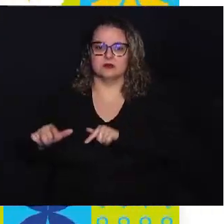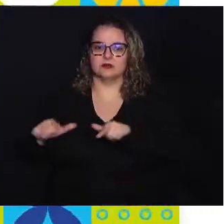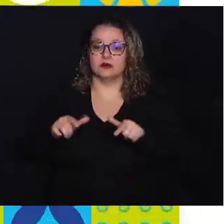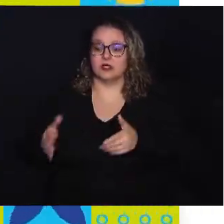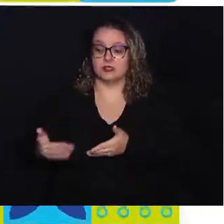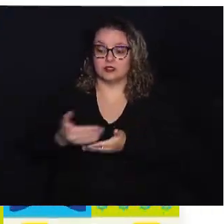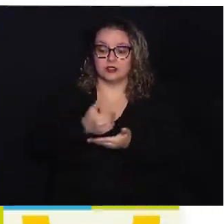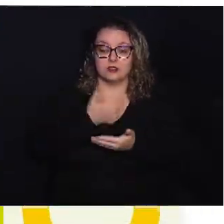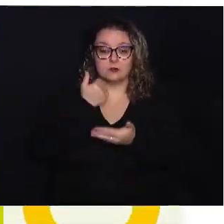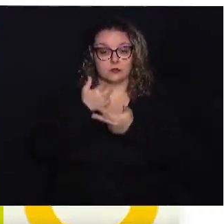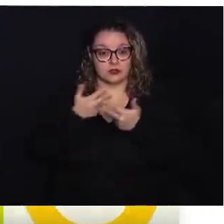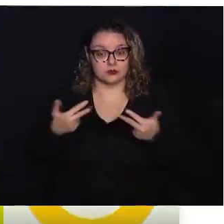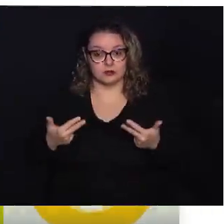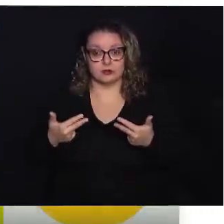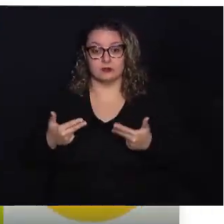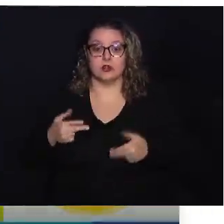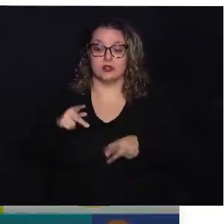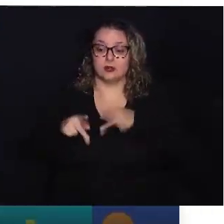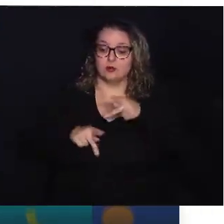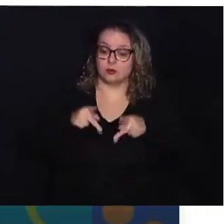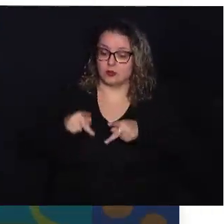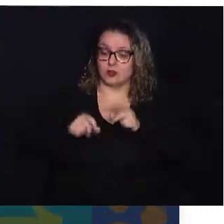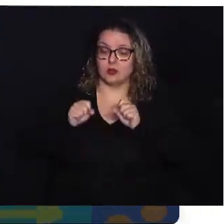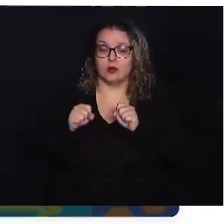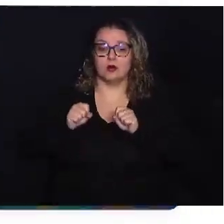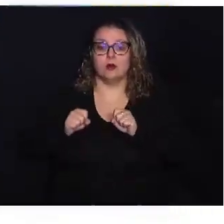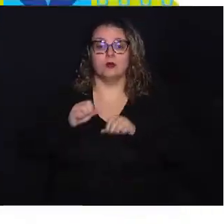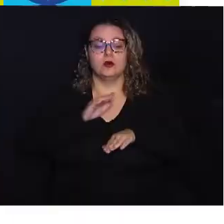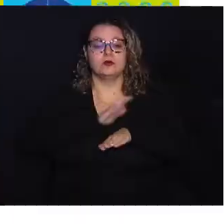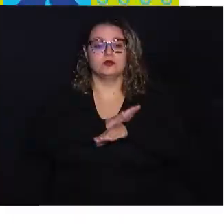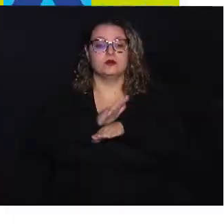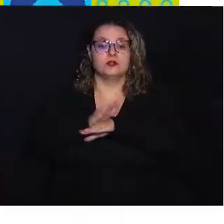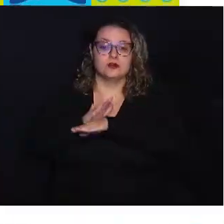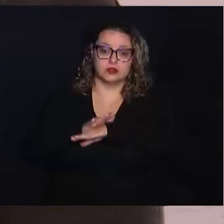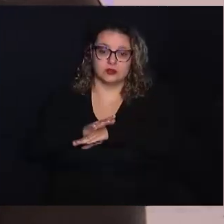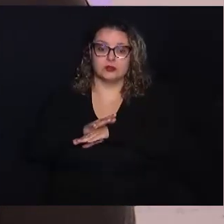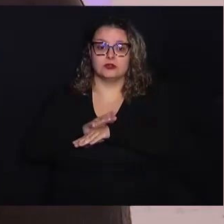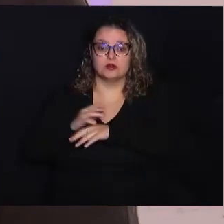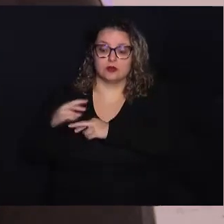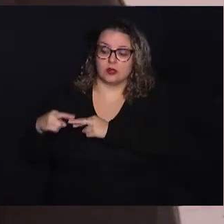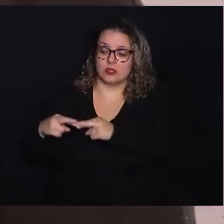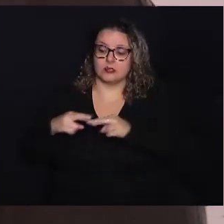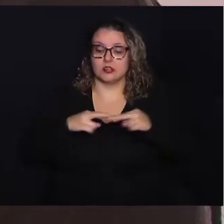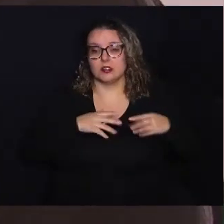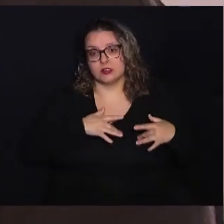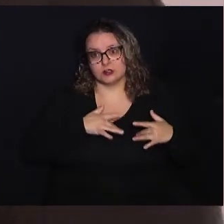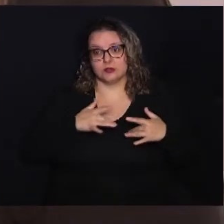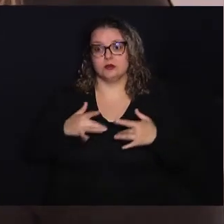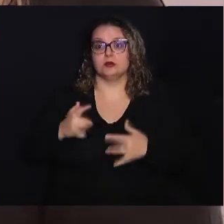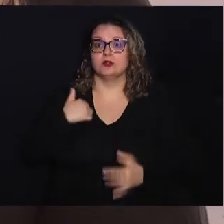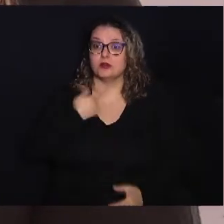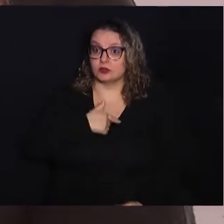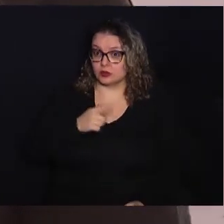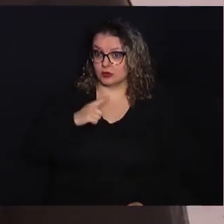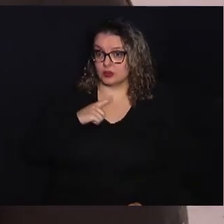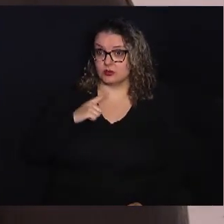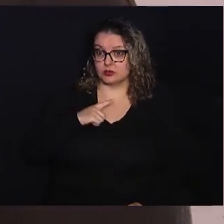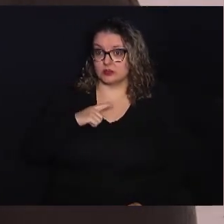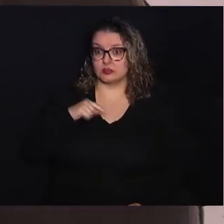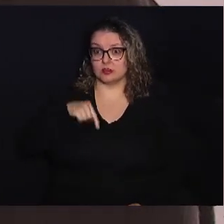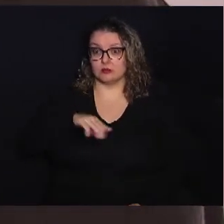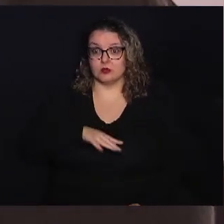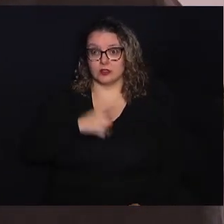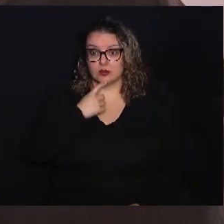para que a população possa contribuir com essa rede de solidariedade Nós temos em Campinas dois pontos de